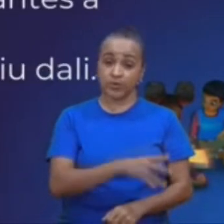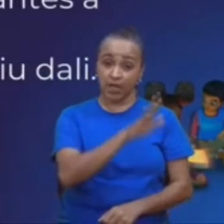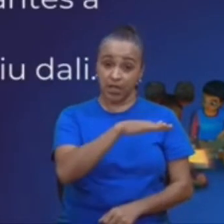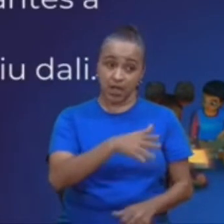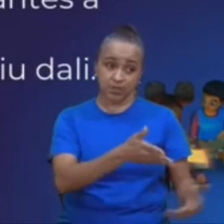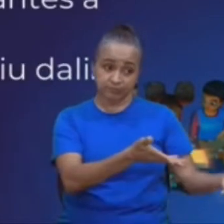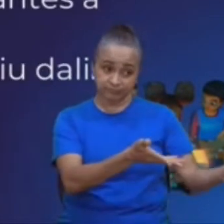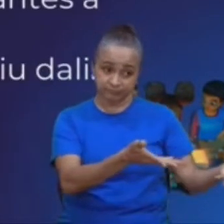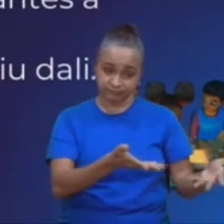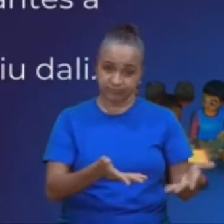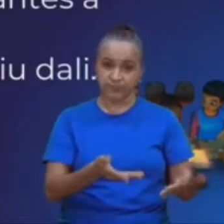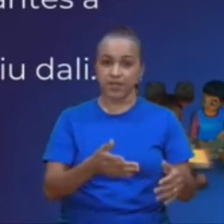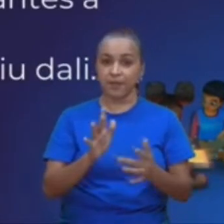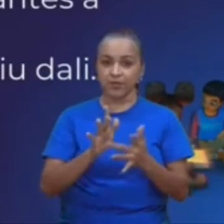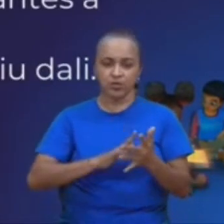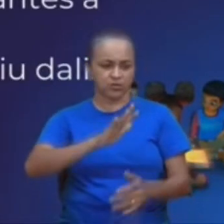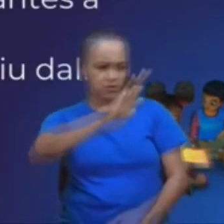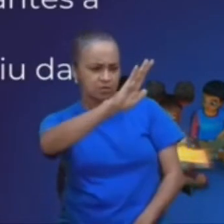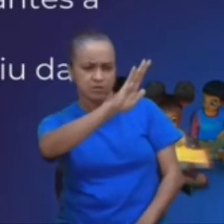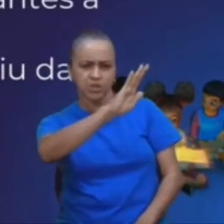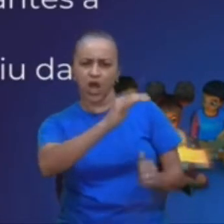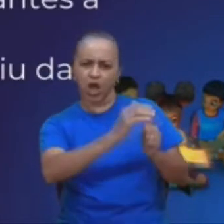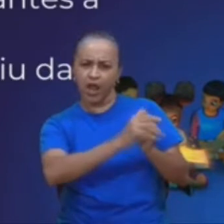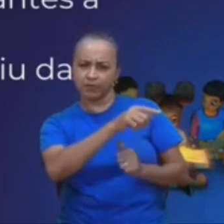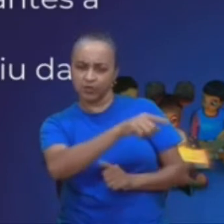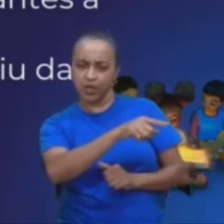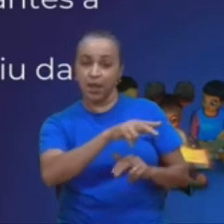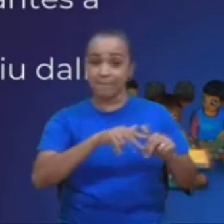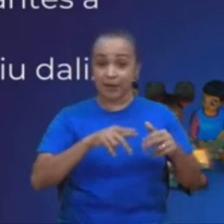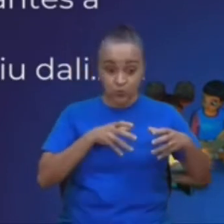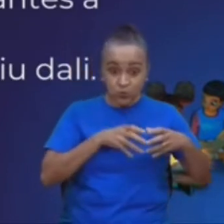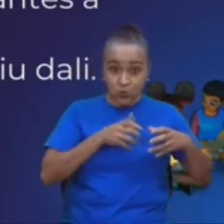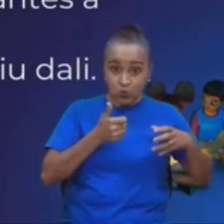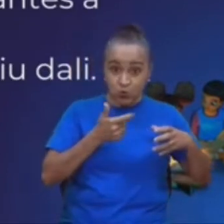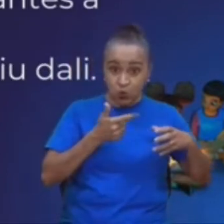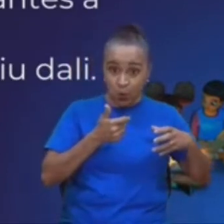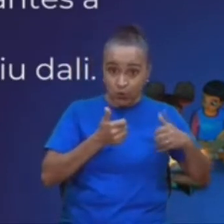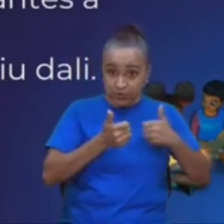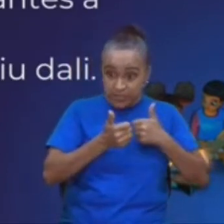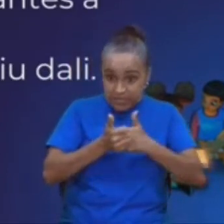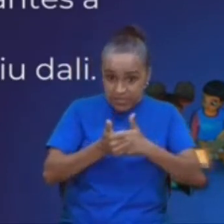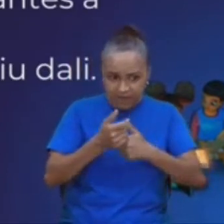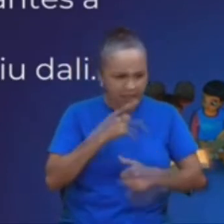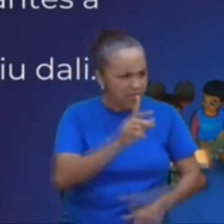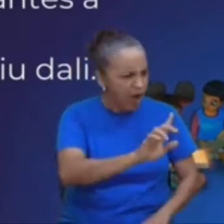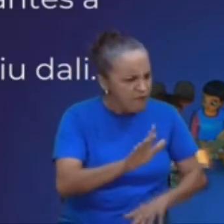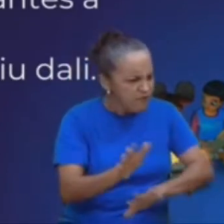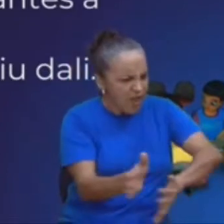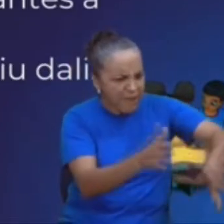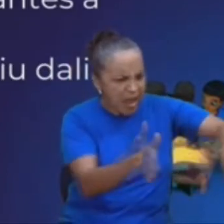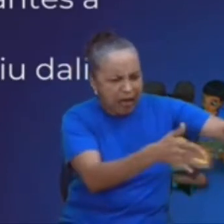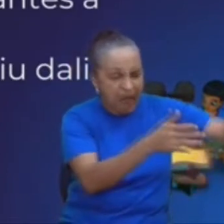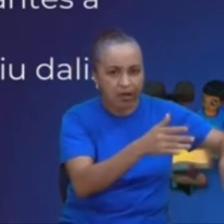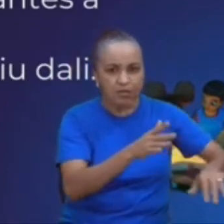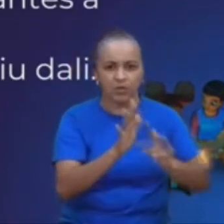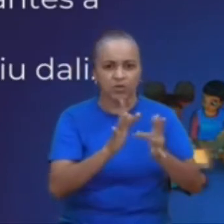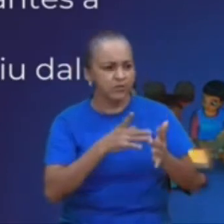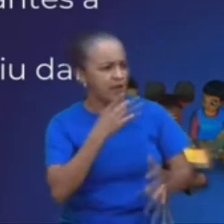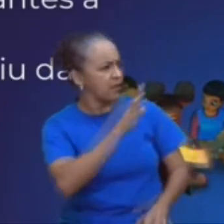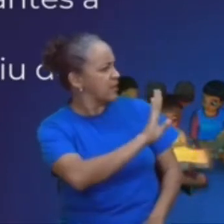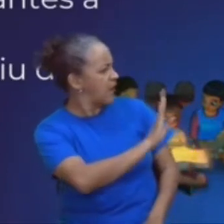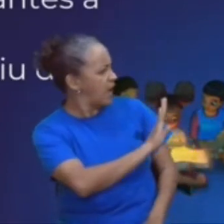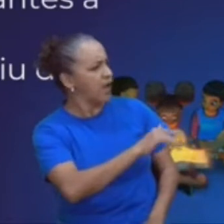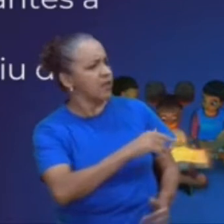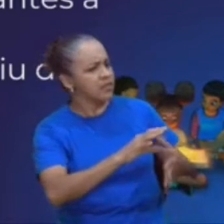para que lhes impusesse as mãos, e orasse por elas, mas os discípulos os repreendiam, então disse Jesus, deixem